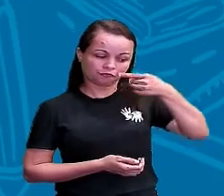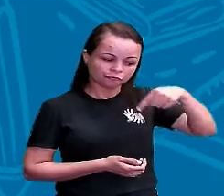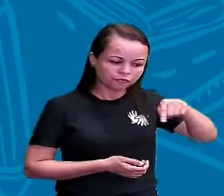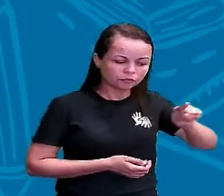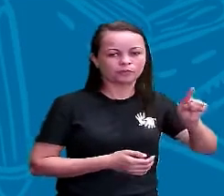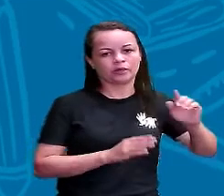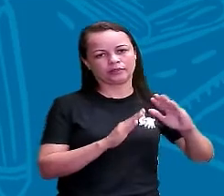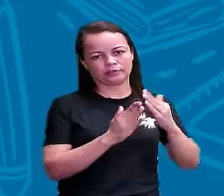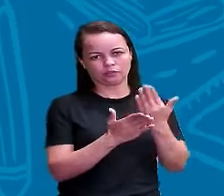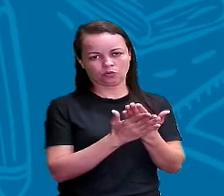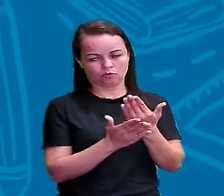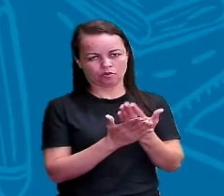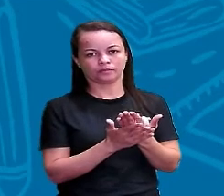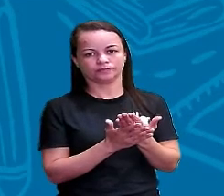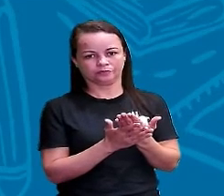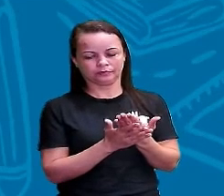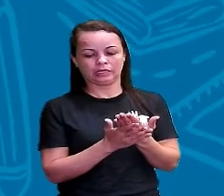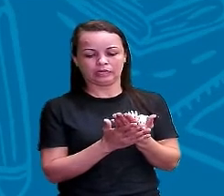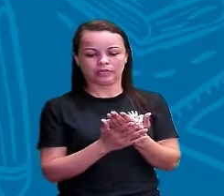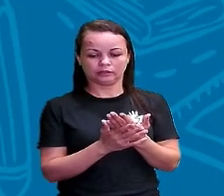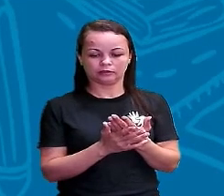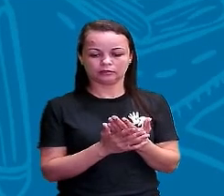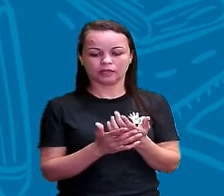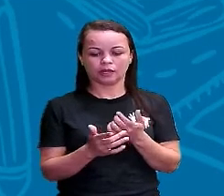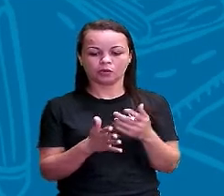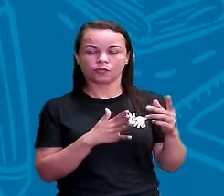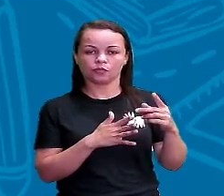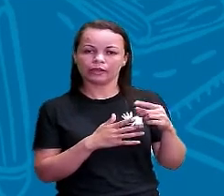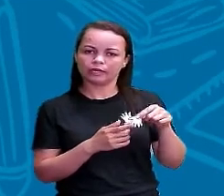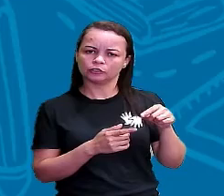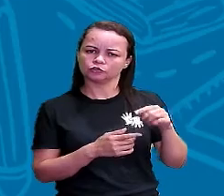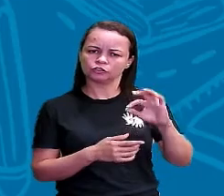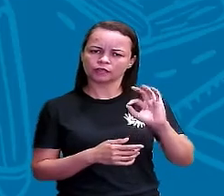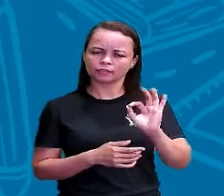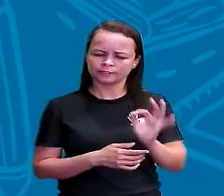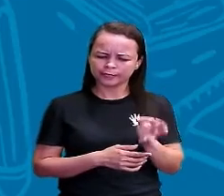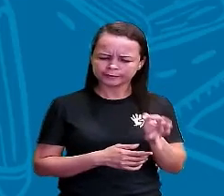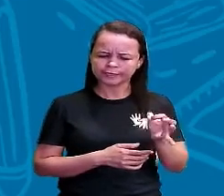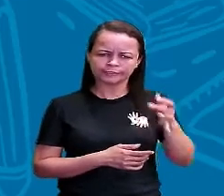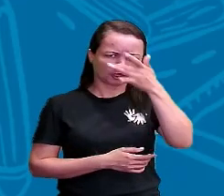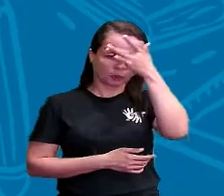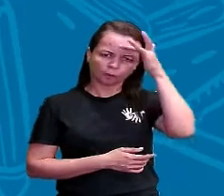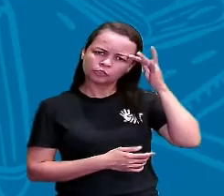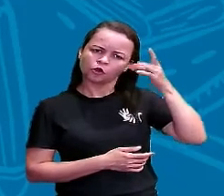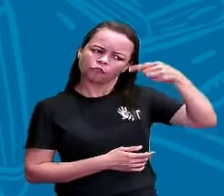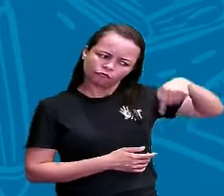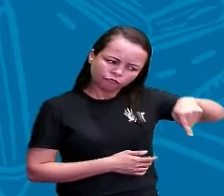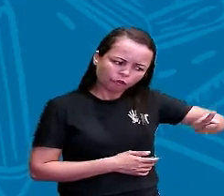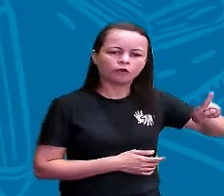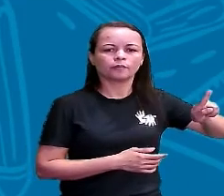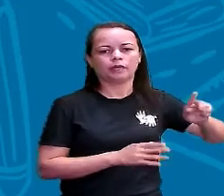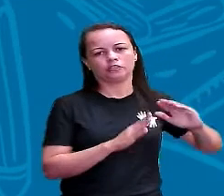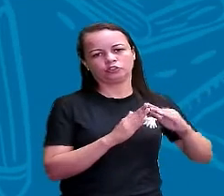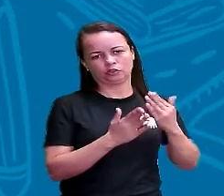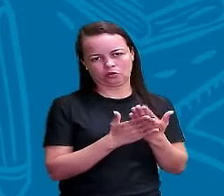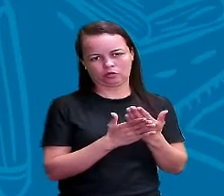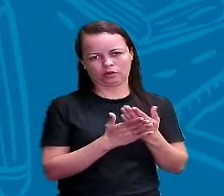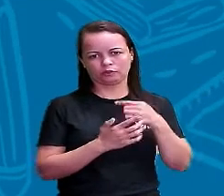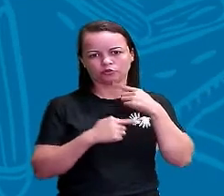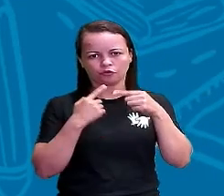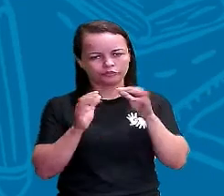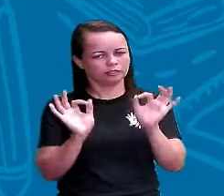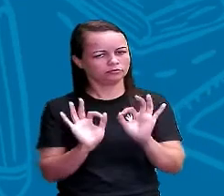verbo aí, nesse modo indicativo, foi, nos dá certeza de que essa pessoa foi para a escola. Não temos dúvidas.